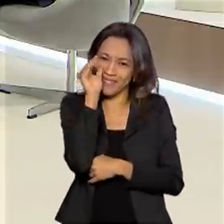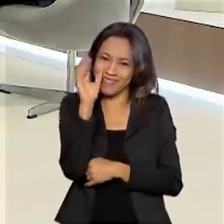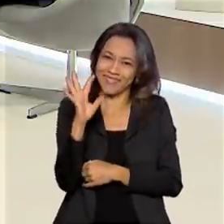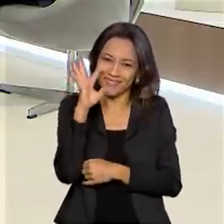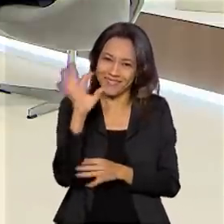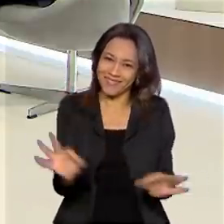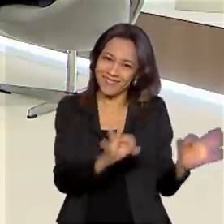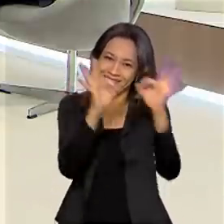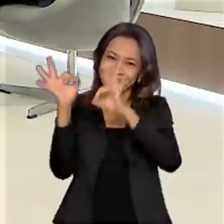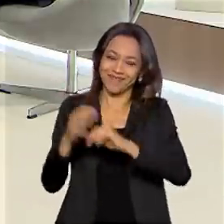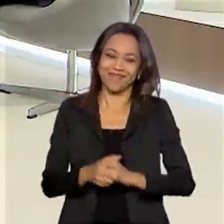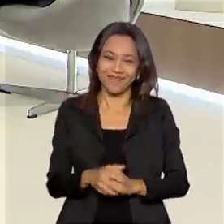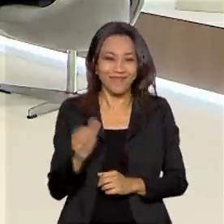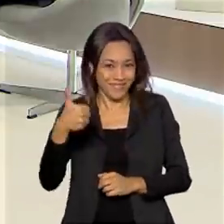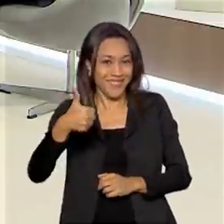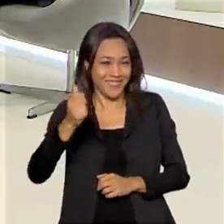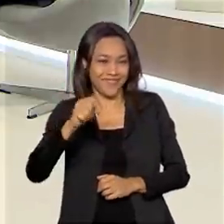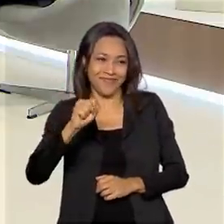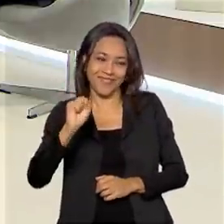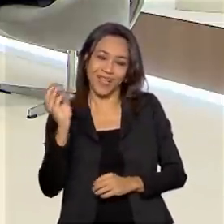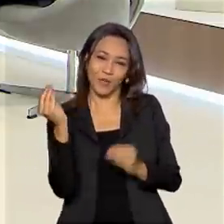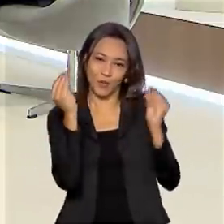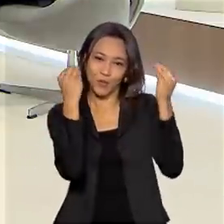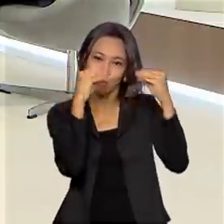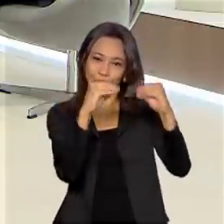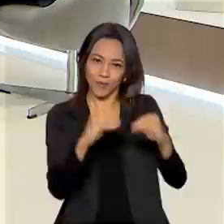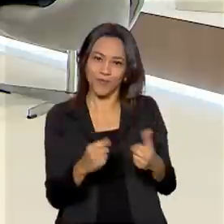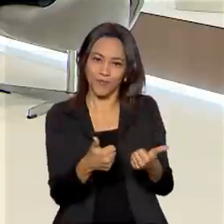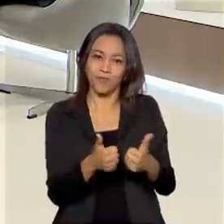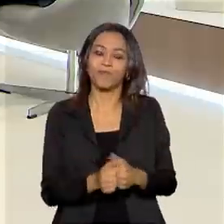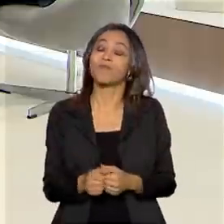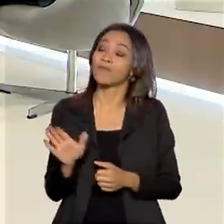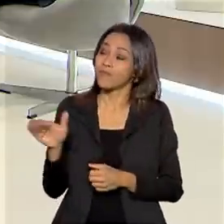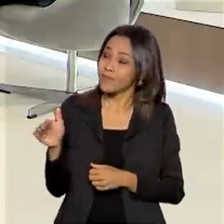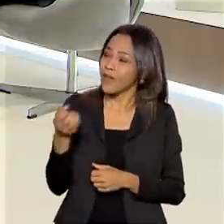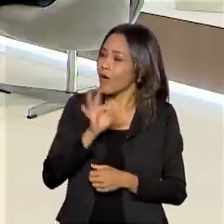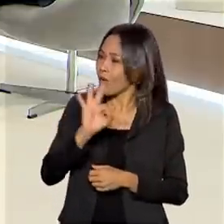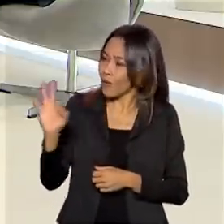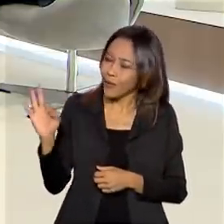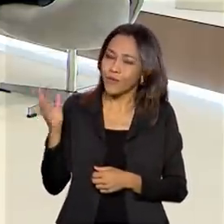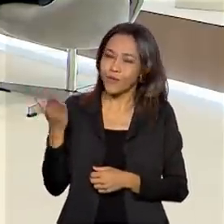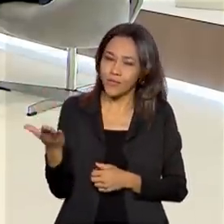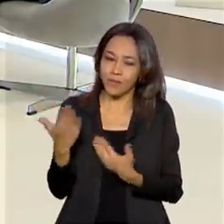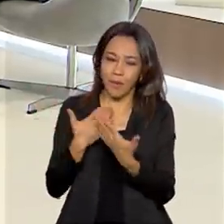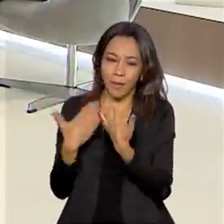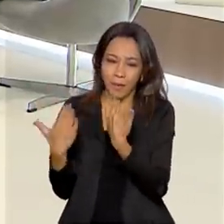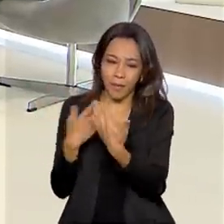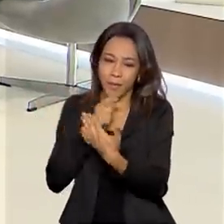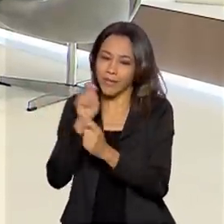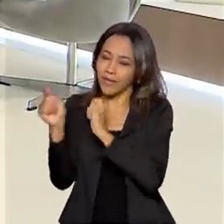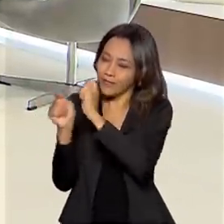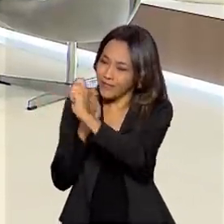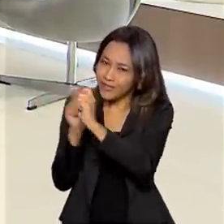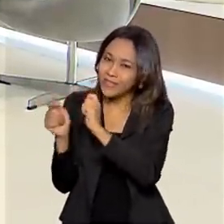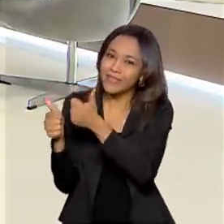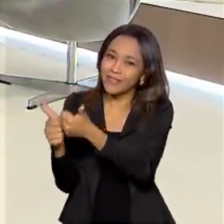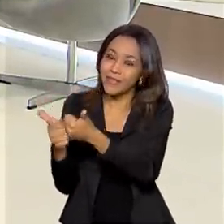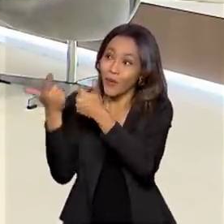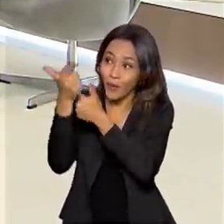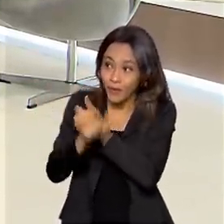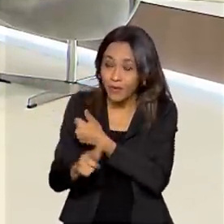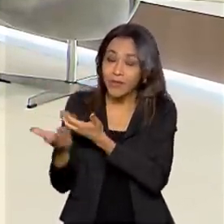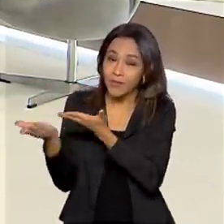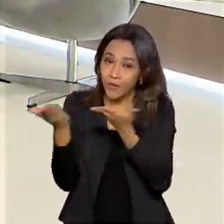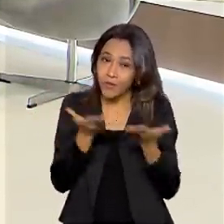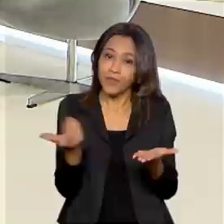É muito prazer, sim, está tudo lá, com certeza. Presidente, sua participação foi ótima aqui conosco, gostamos bastante. Já deixamos o convite para o